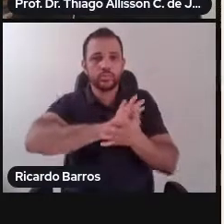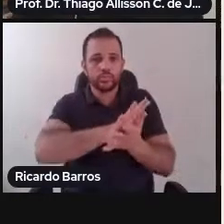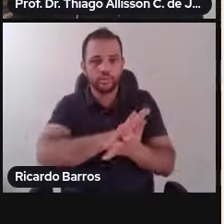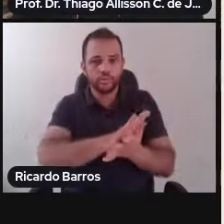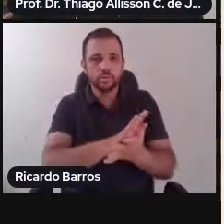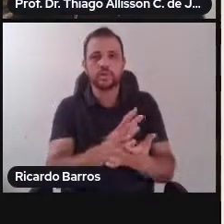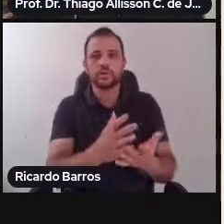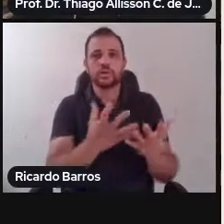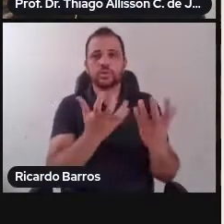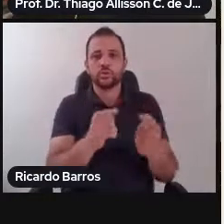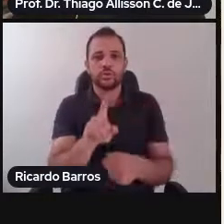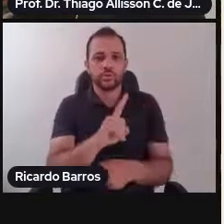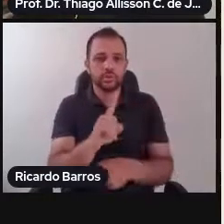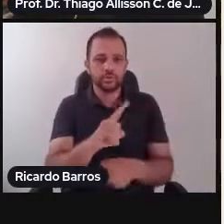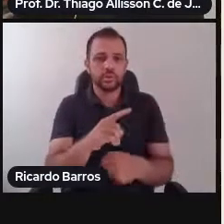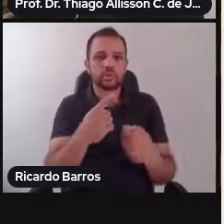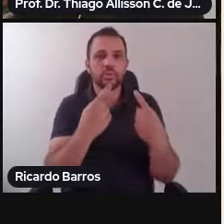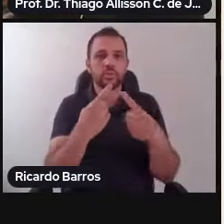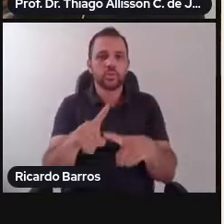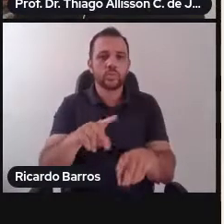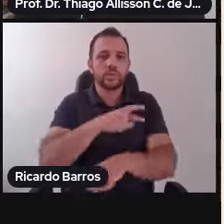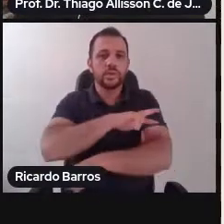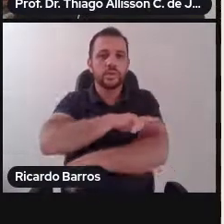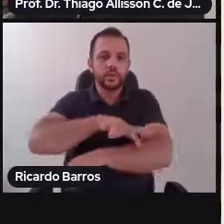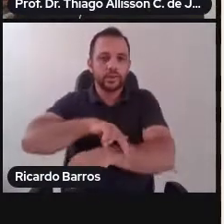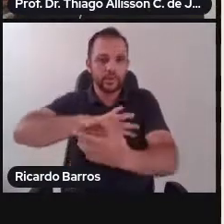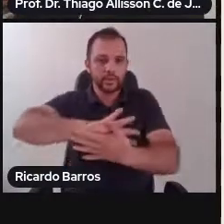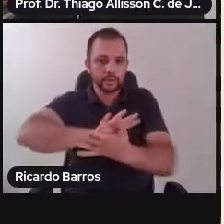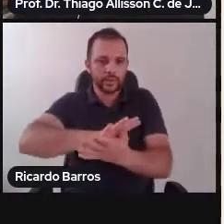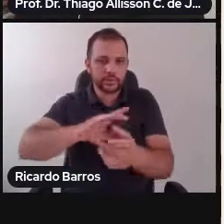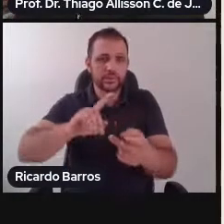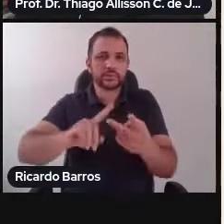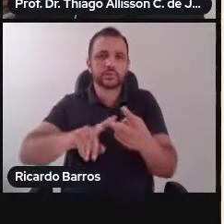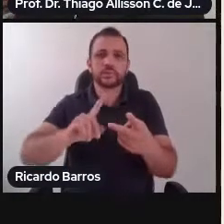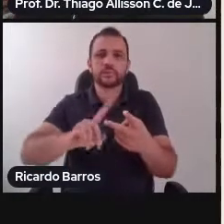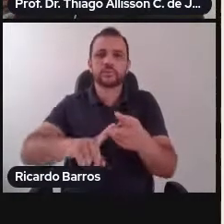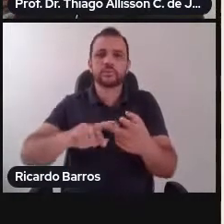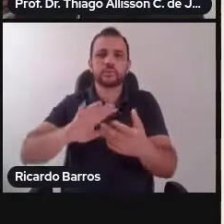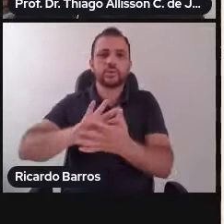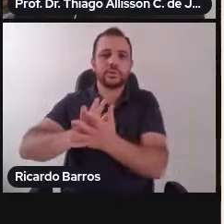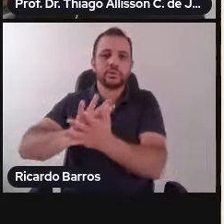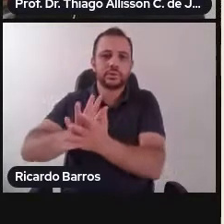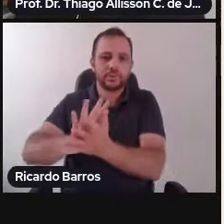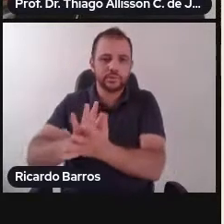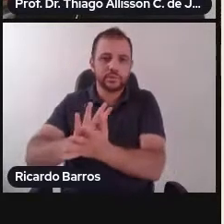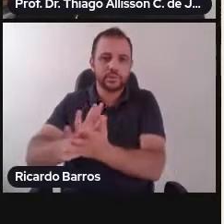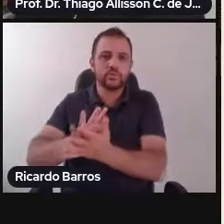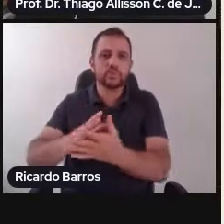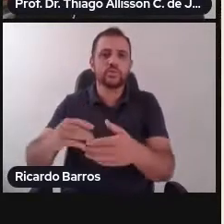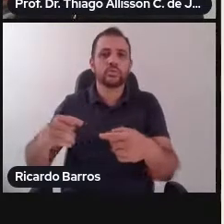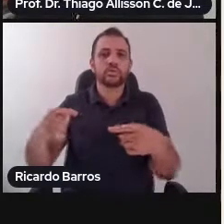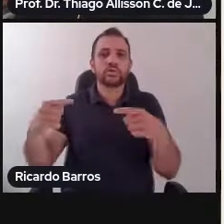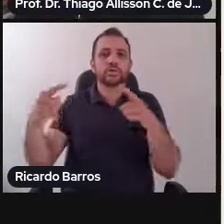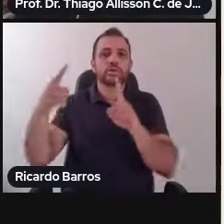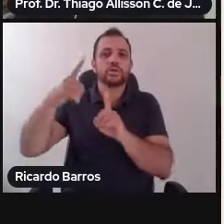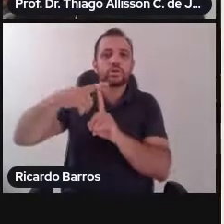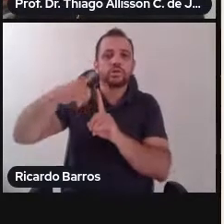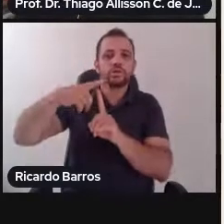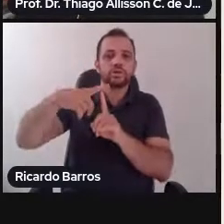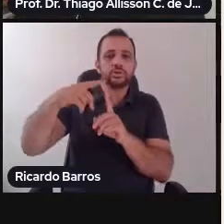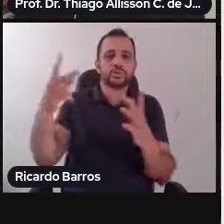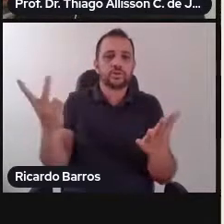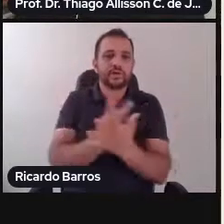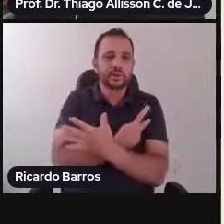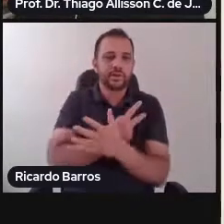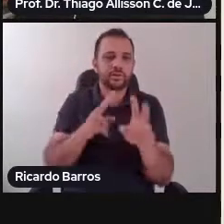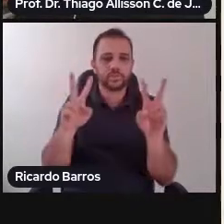discriminação racial e formas conexas de intolerância. Racismo não é humor, racismo não é graça, racismo não é